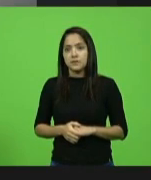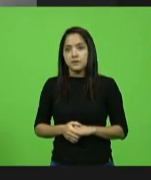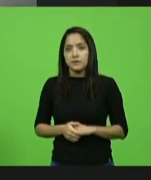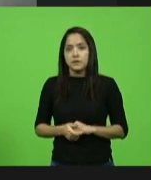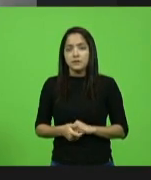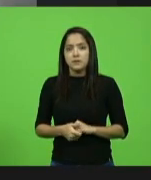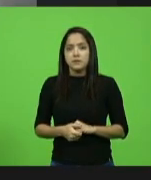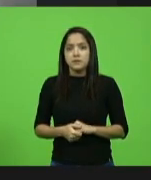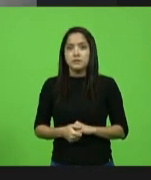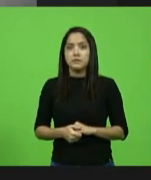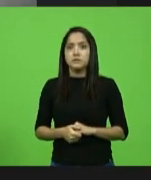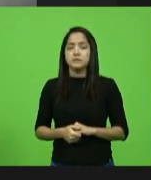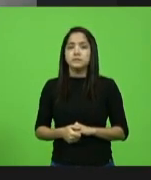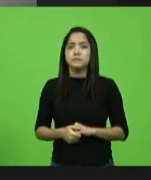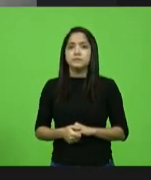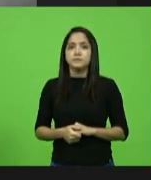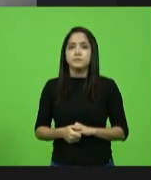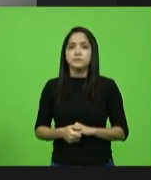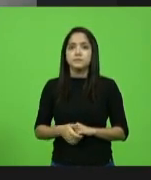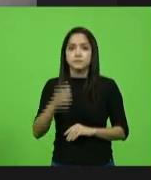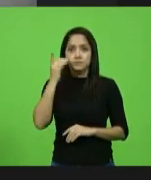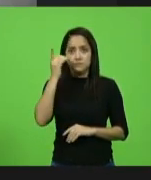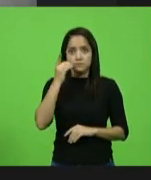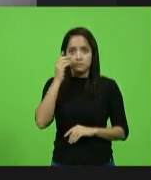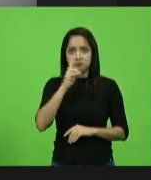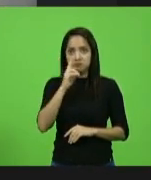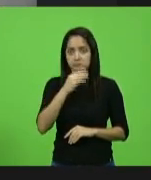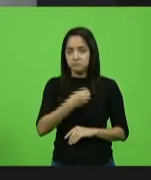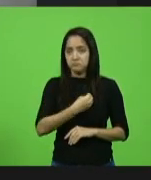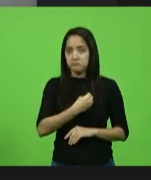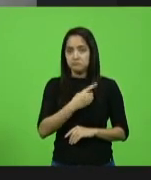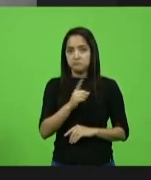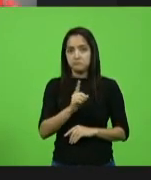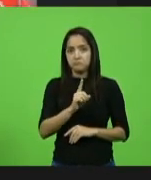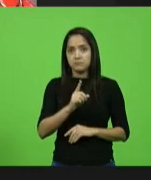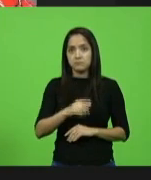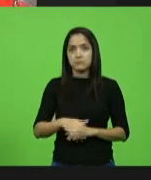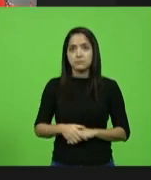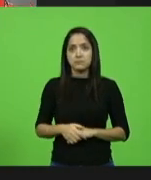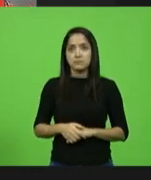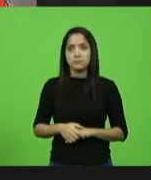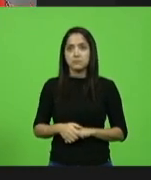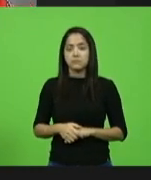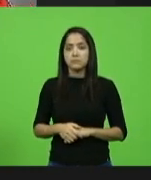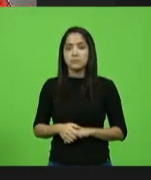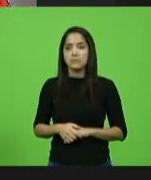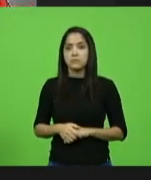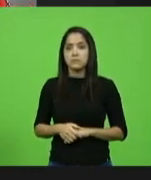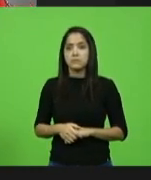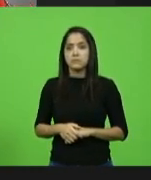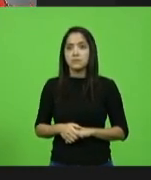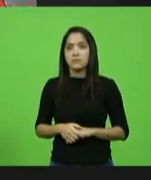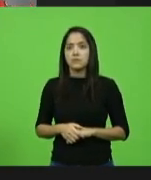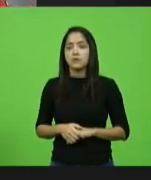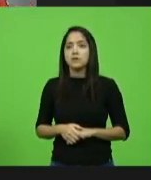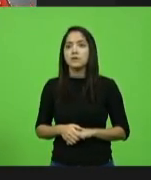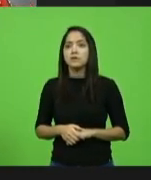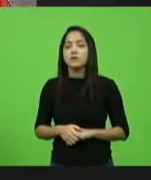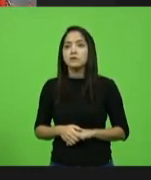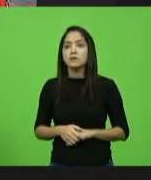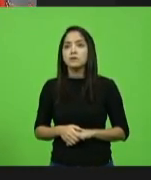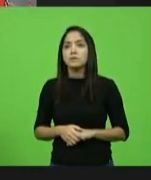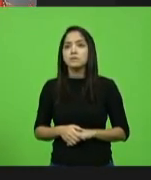Deputado Nazareno, não está nesse momento. Deputado Nazareno, gostaria, informo,